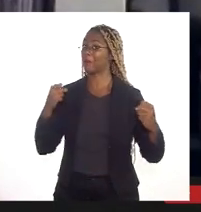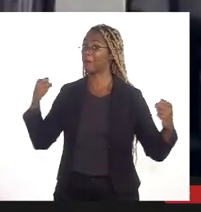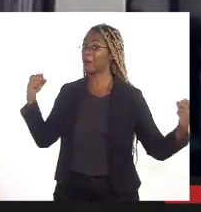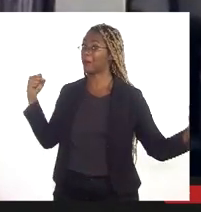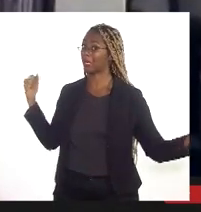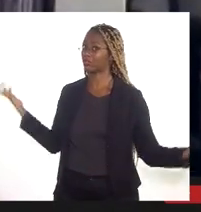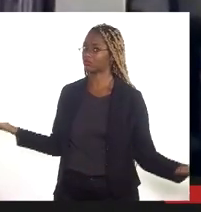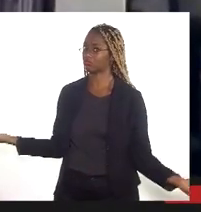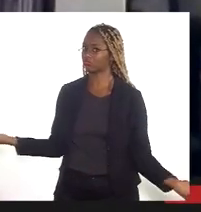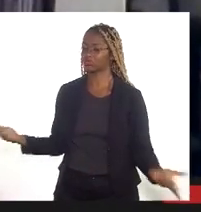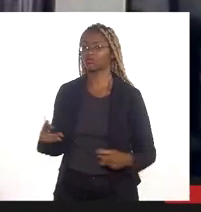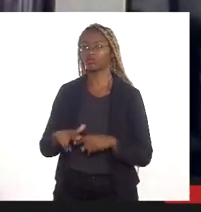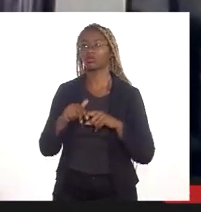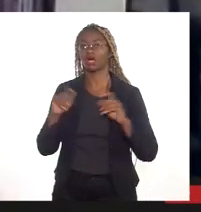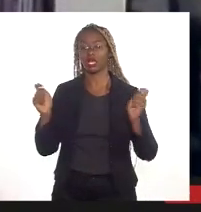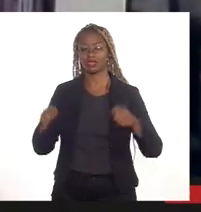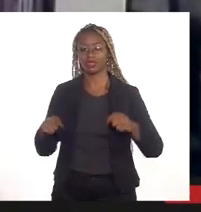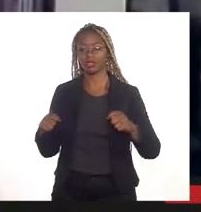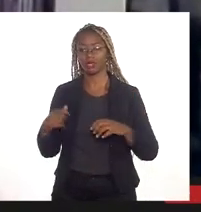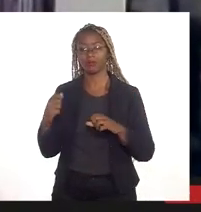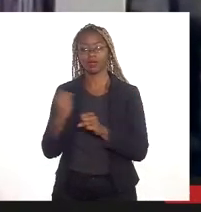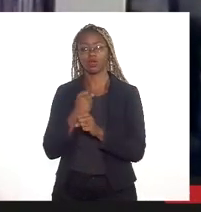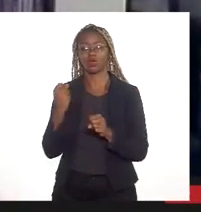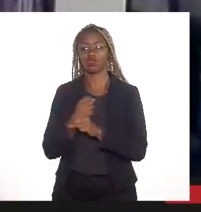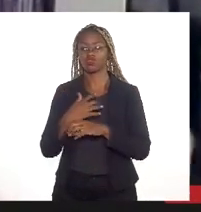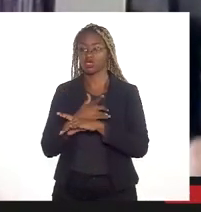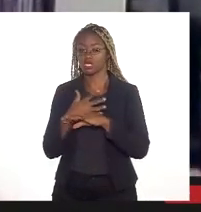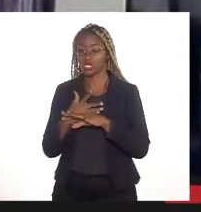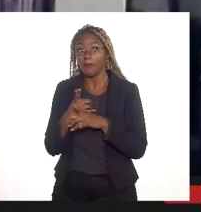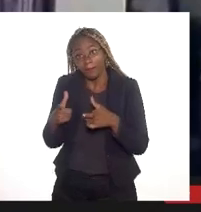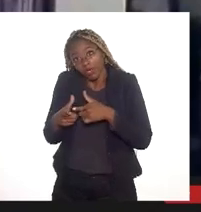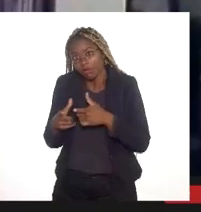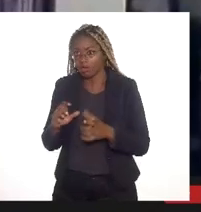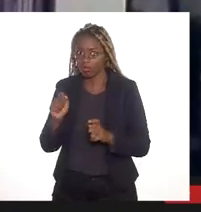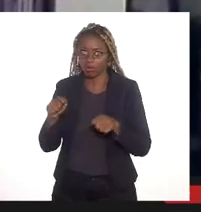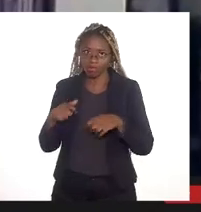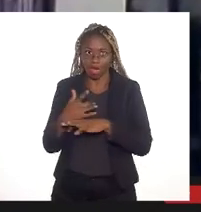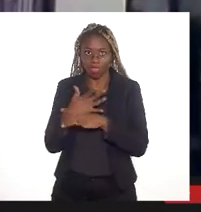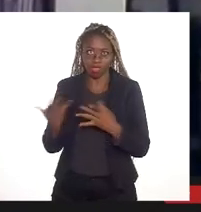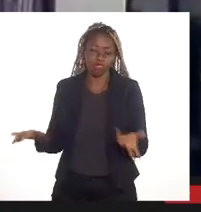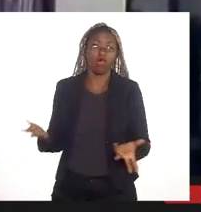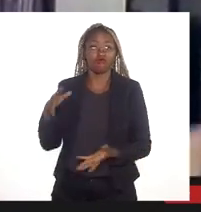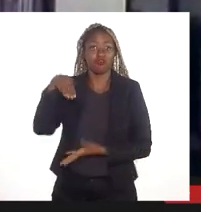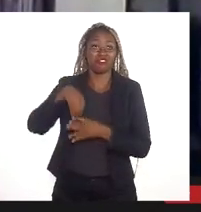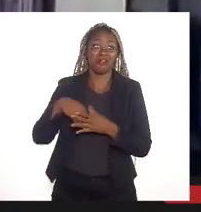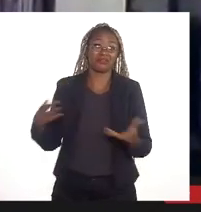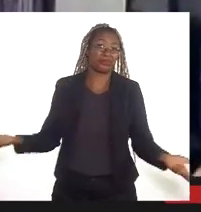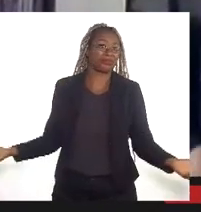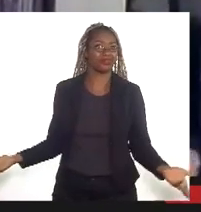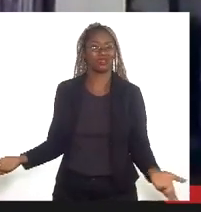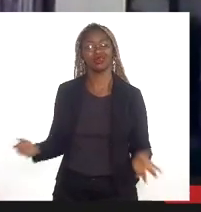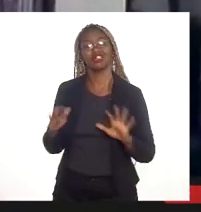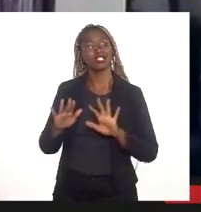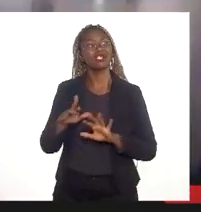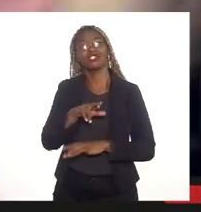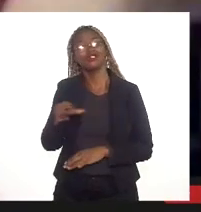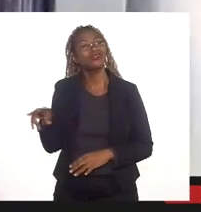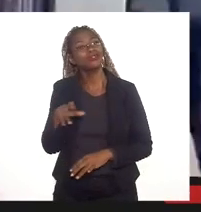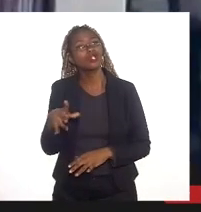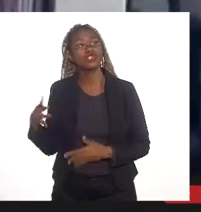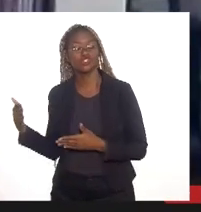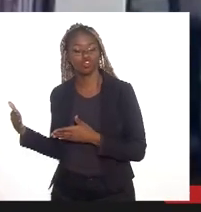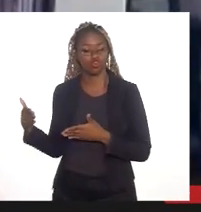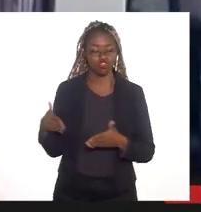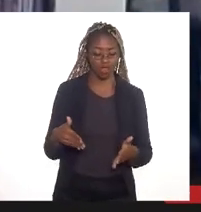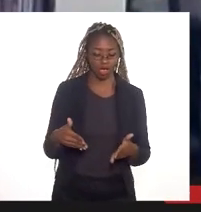área onde você pode construir uma cidade, pequena, mas pode construir uma cidade, entendeu? e não é chegar